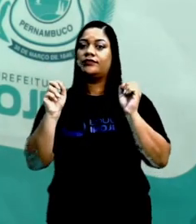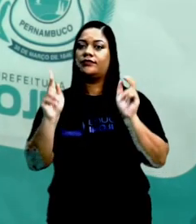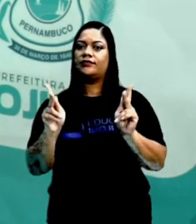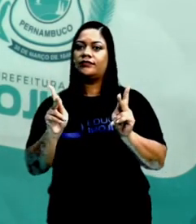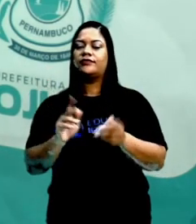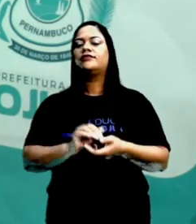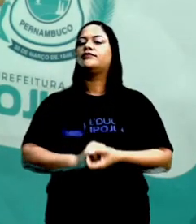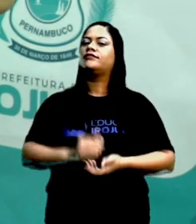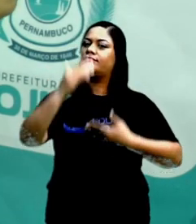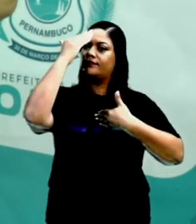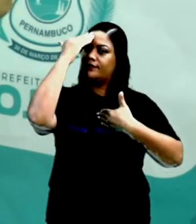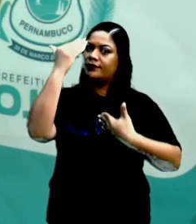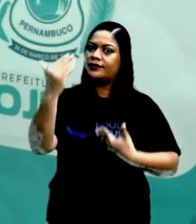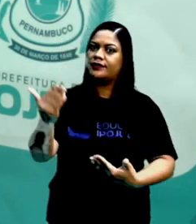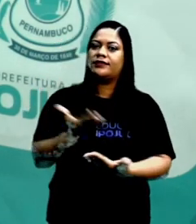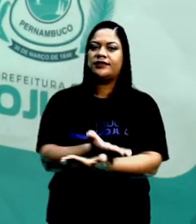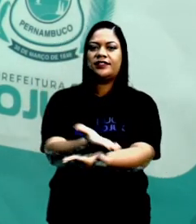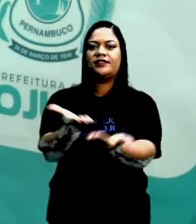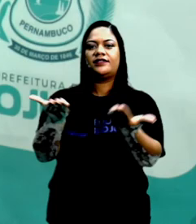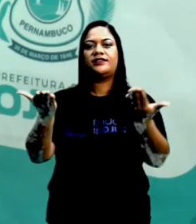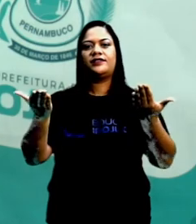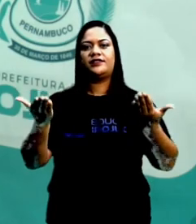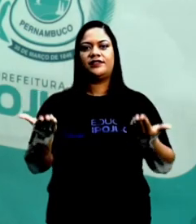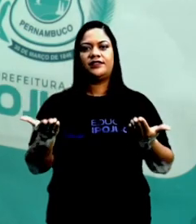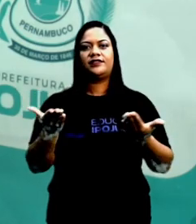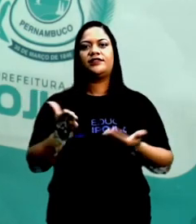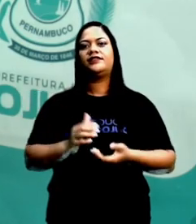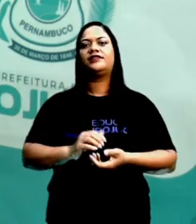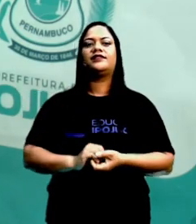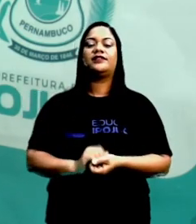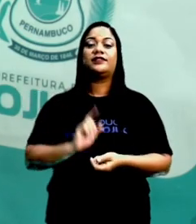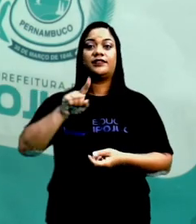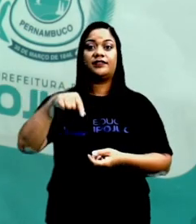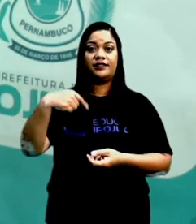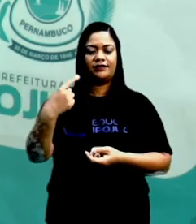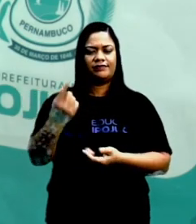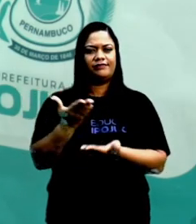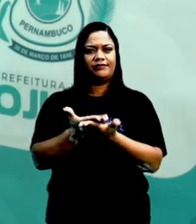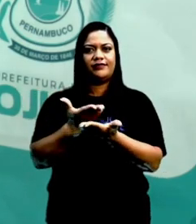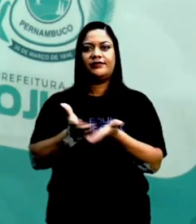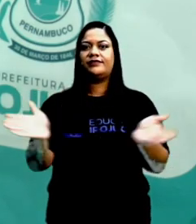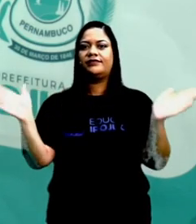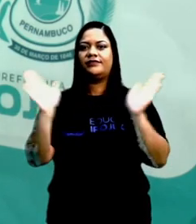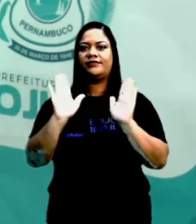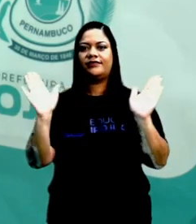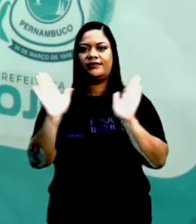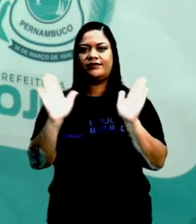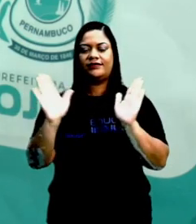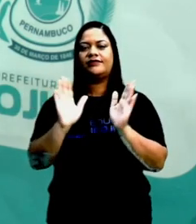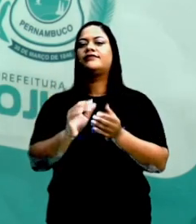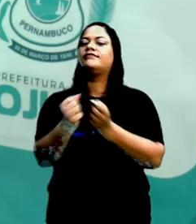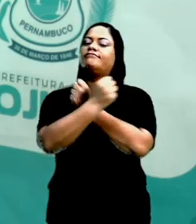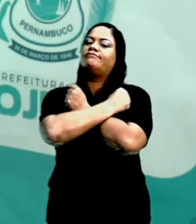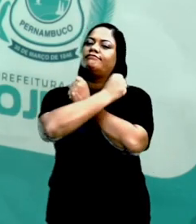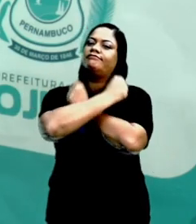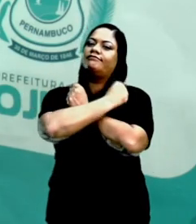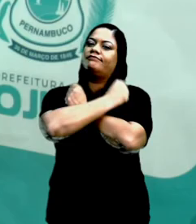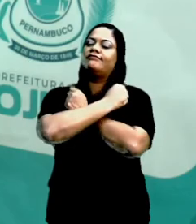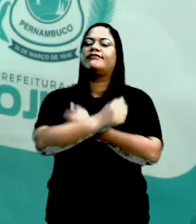pessoal? Muito obrigado pela participação de vocês. Nos vemos na próxima aula. Fiquem com Deus e um abraço.